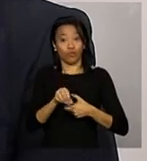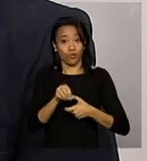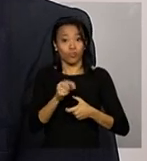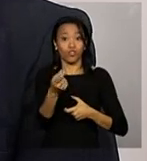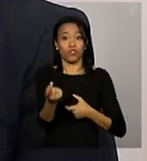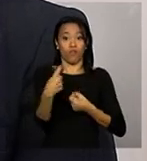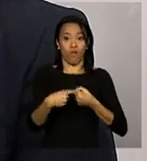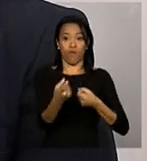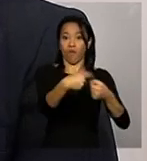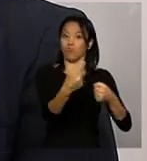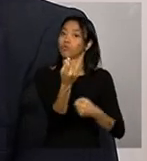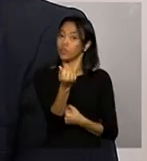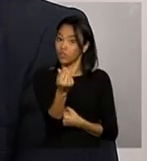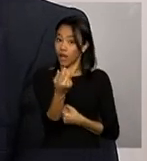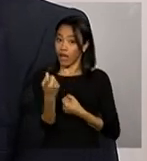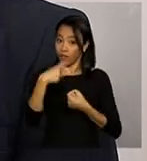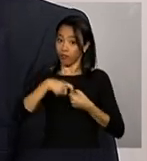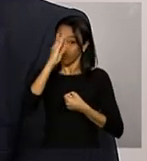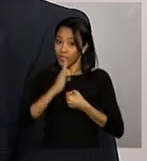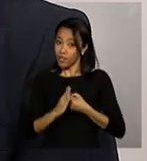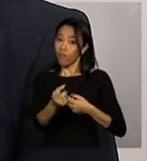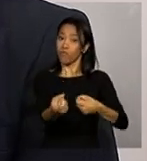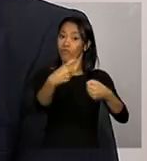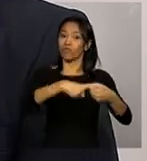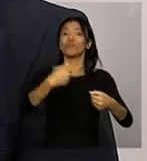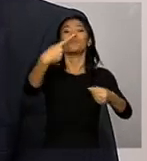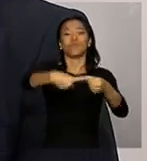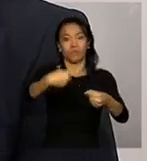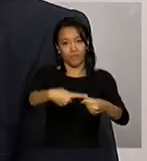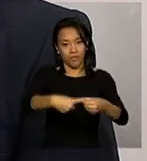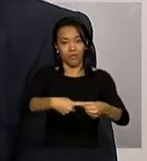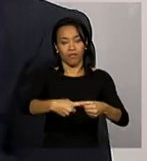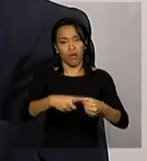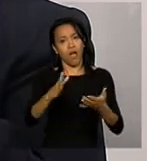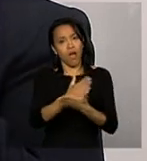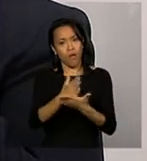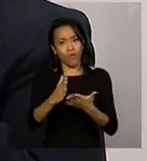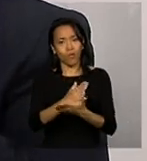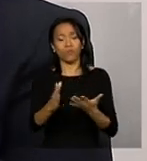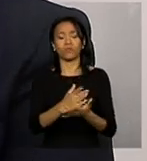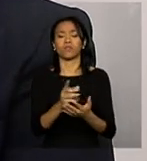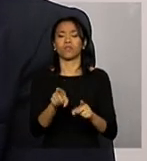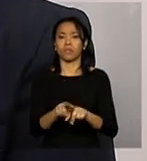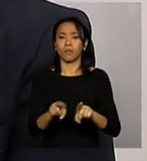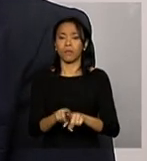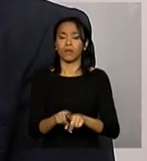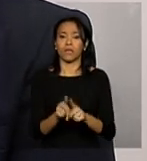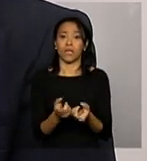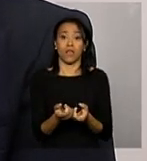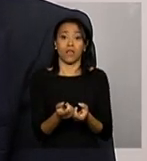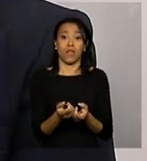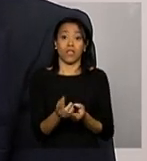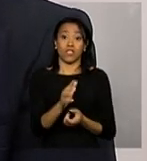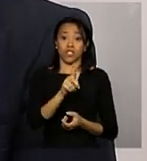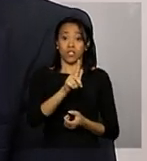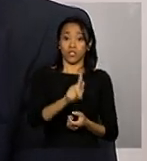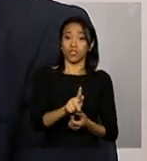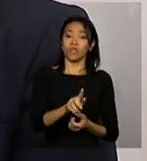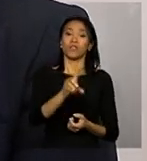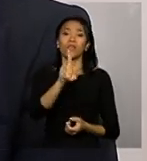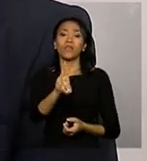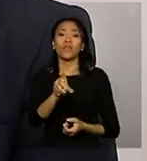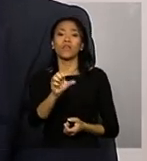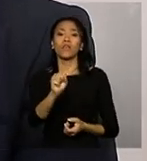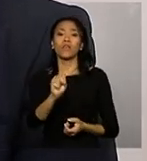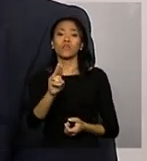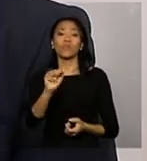Alguns municípios também devolvem a conta do Fundo Nacional de Assistência Social valores da conta do UGD suas sem qualquer